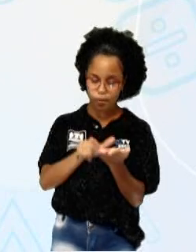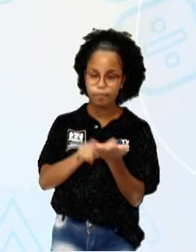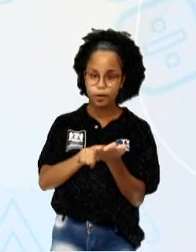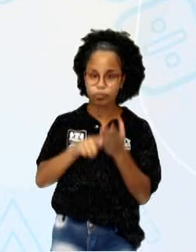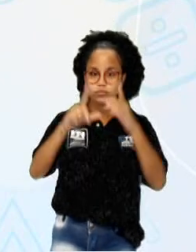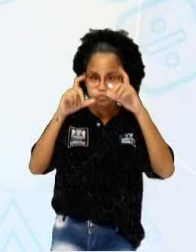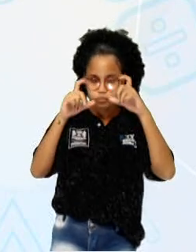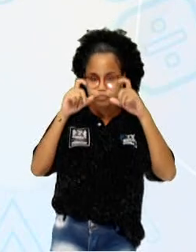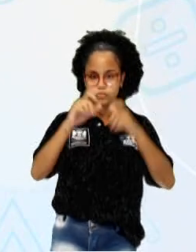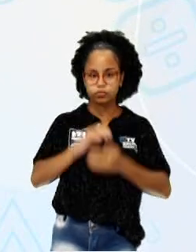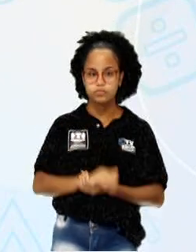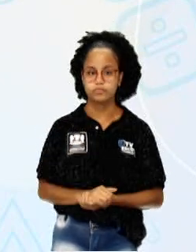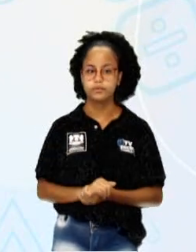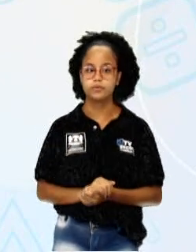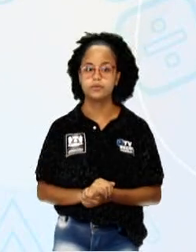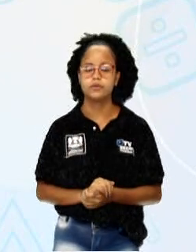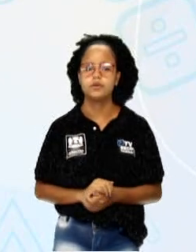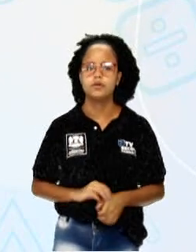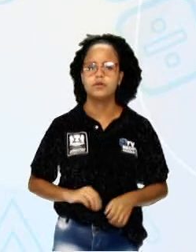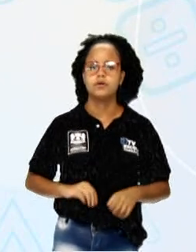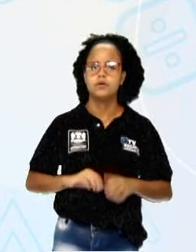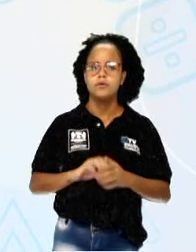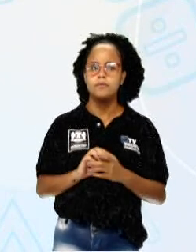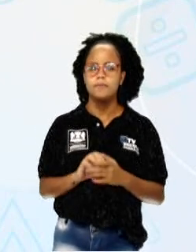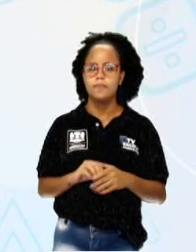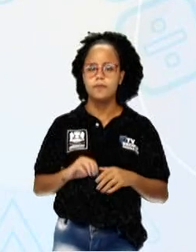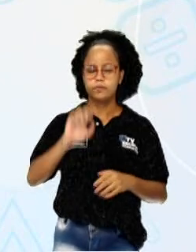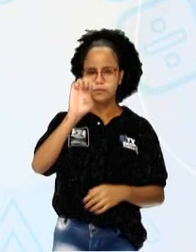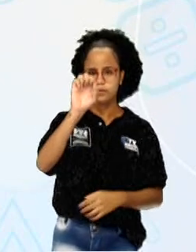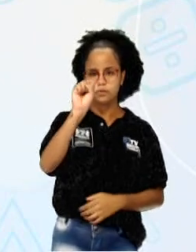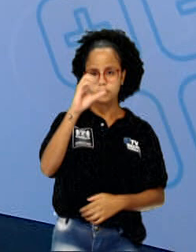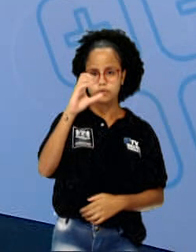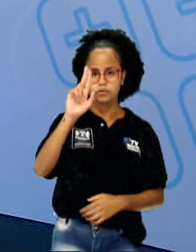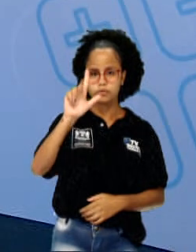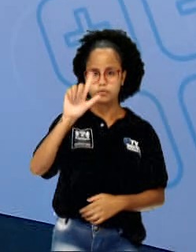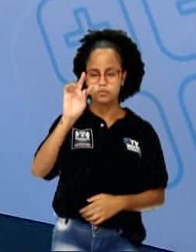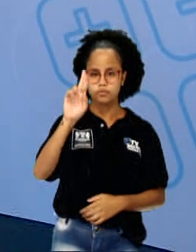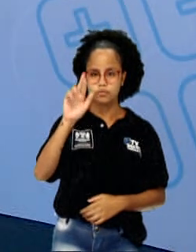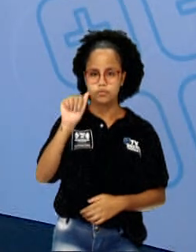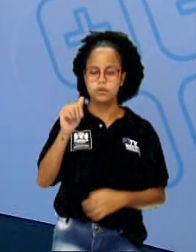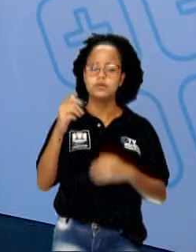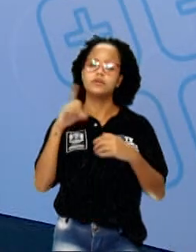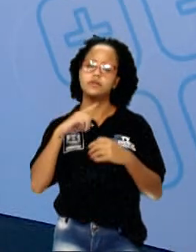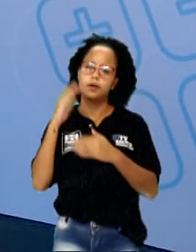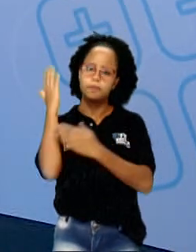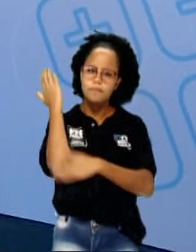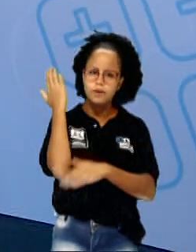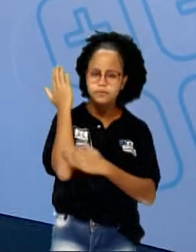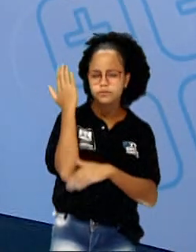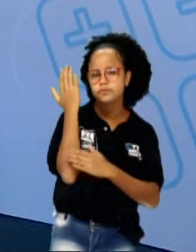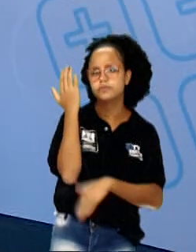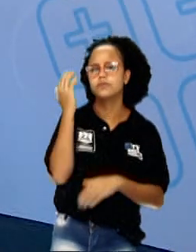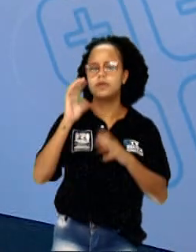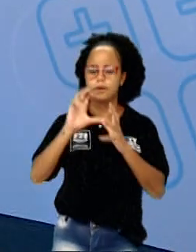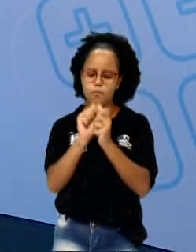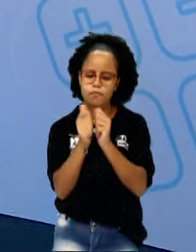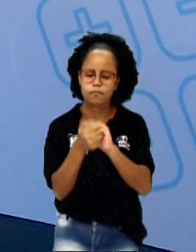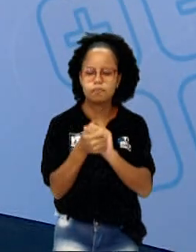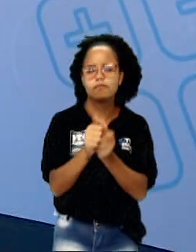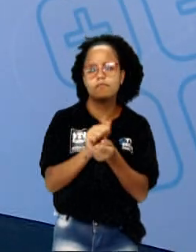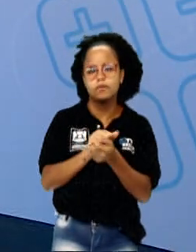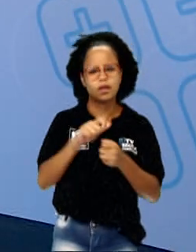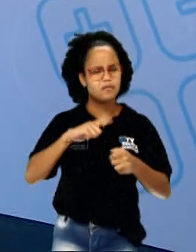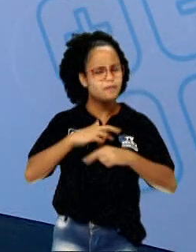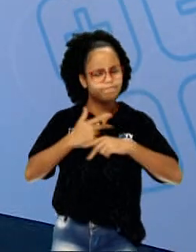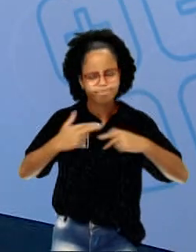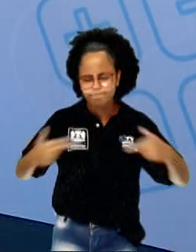E na escultura, eu usei aqui madeira e argila, mas pode ser barro, gesso, né? As esculturas têm vários